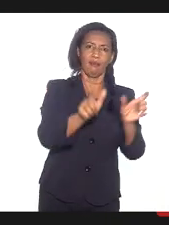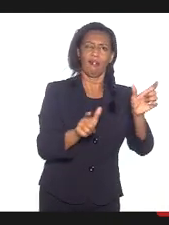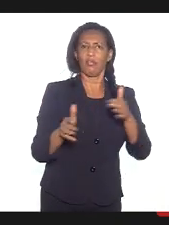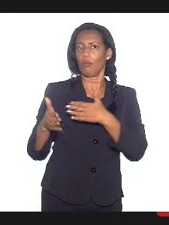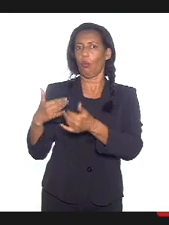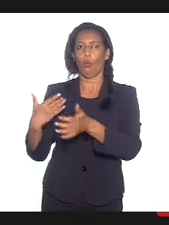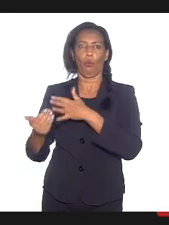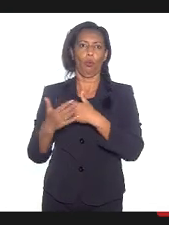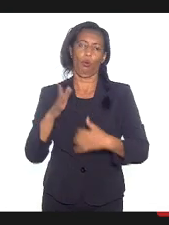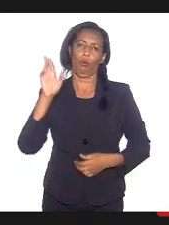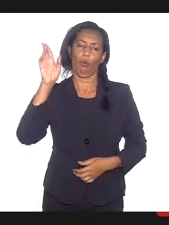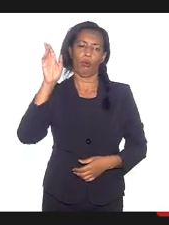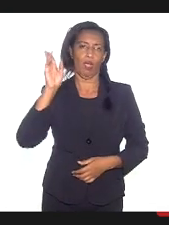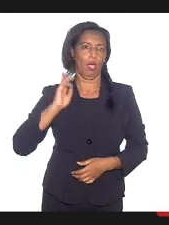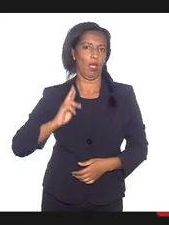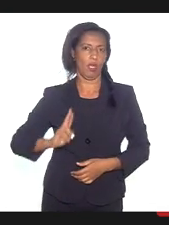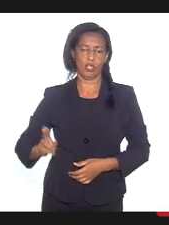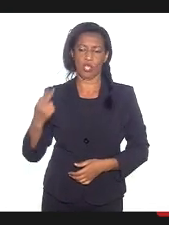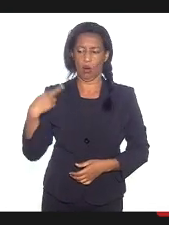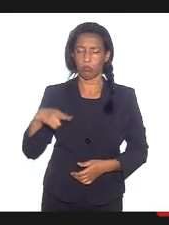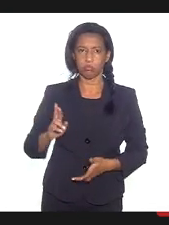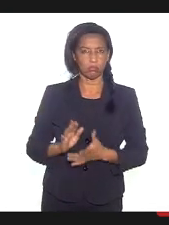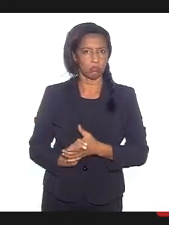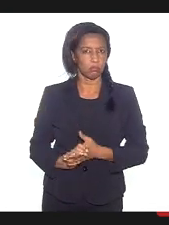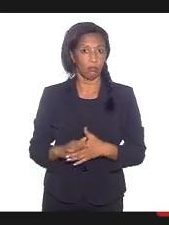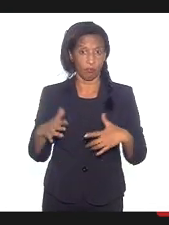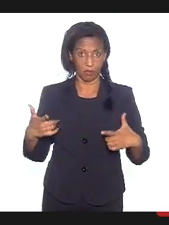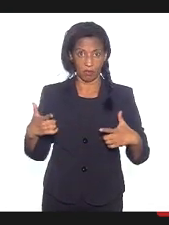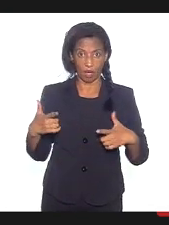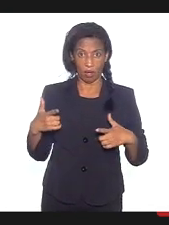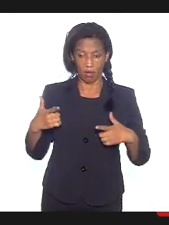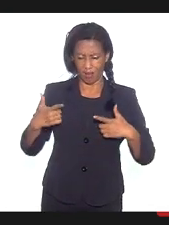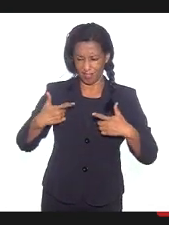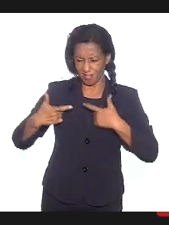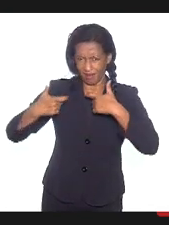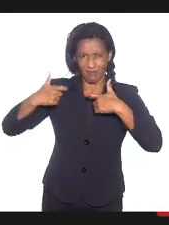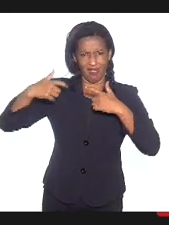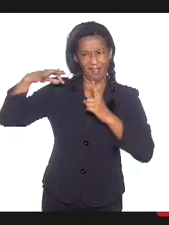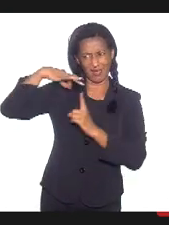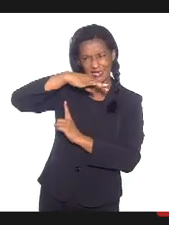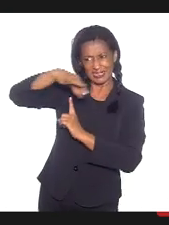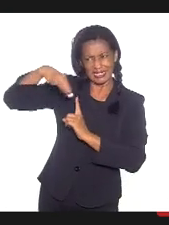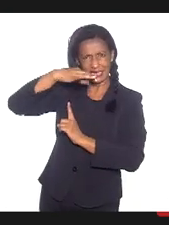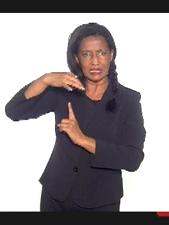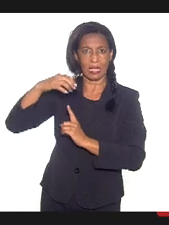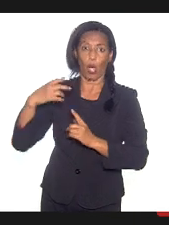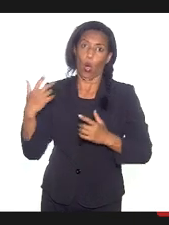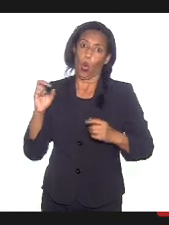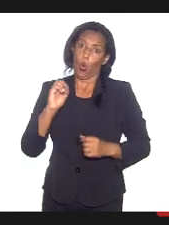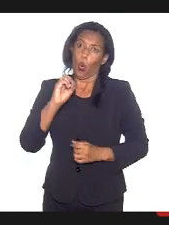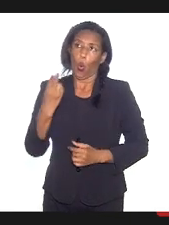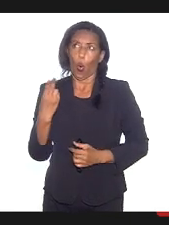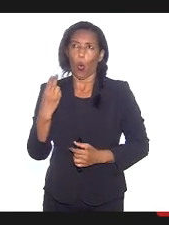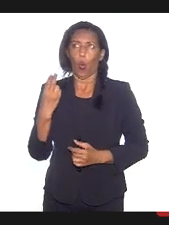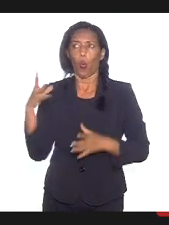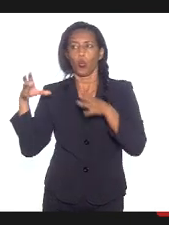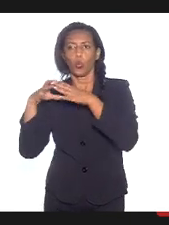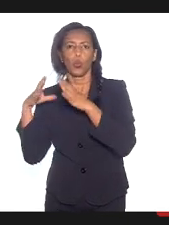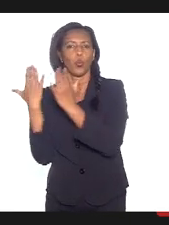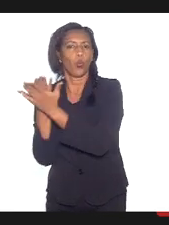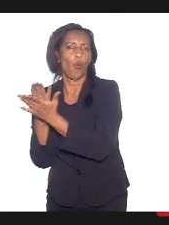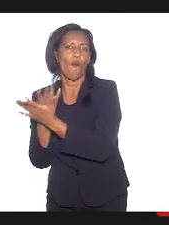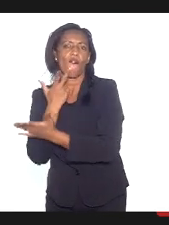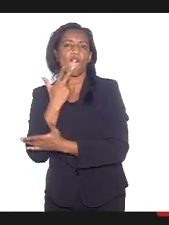religião. Então, essa guerra santa ou guerra religiosa, como chamam alguns estudiosos do tema,